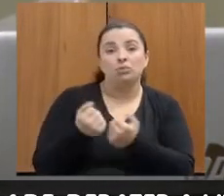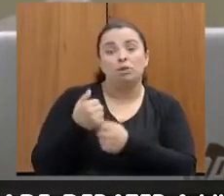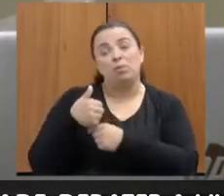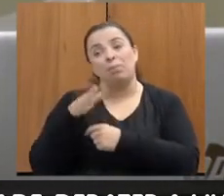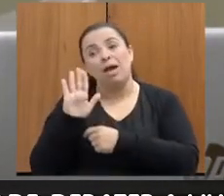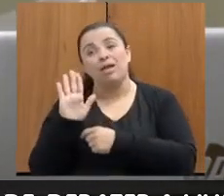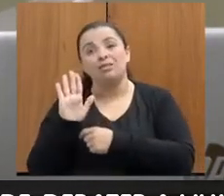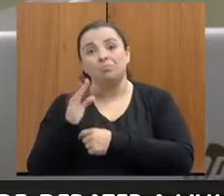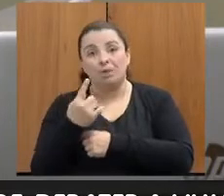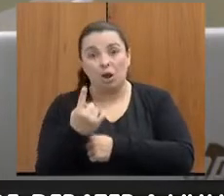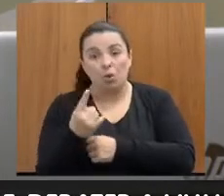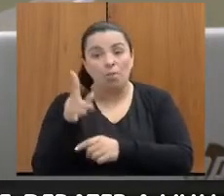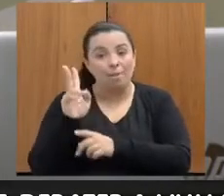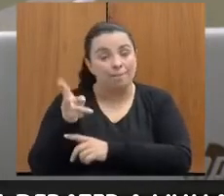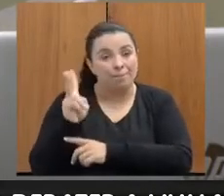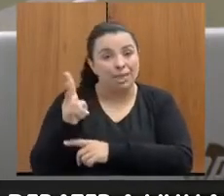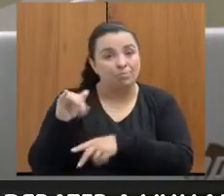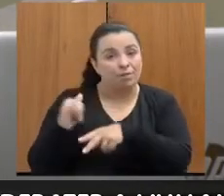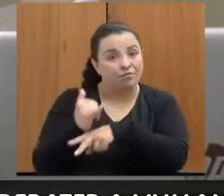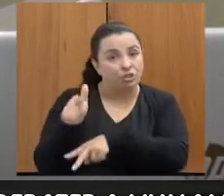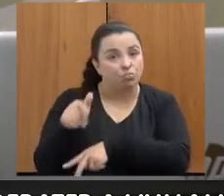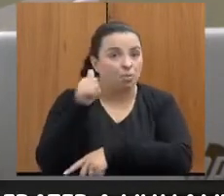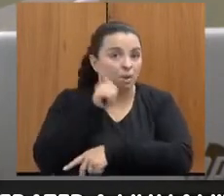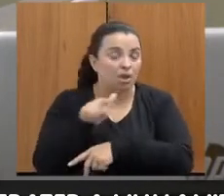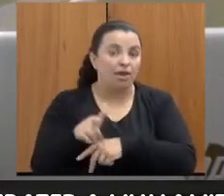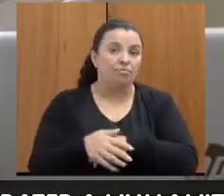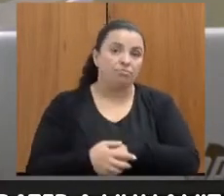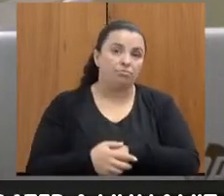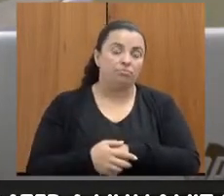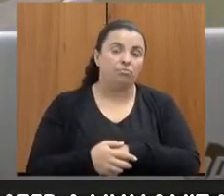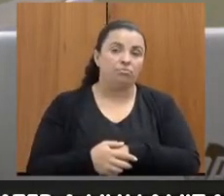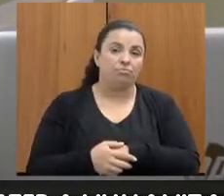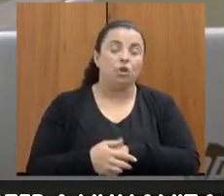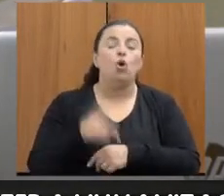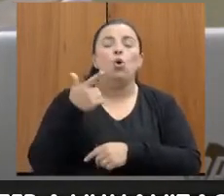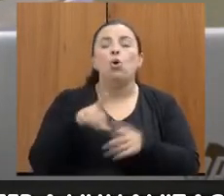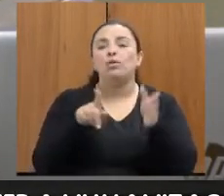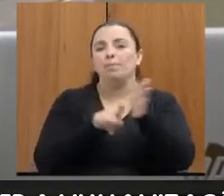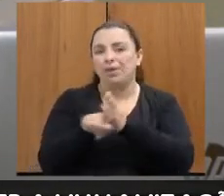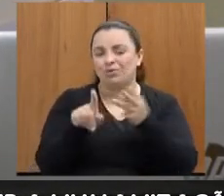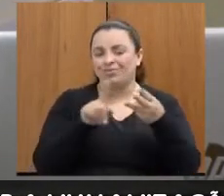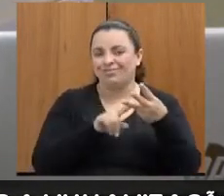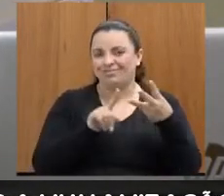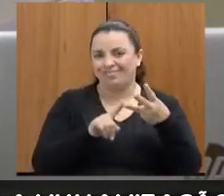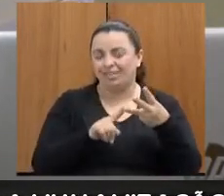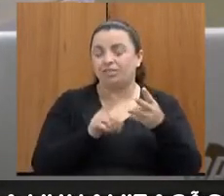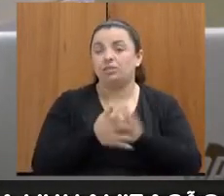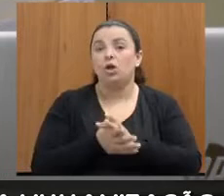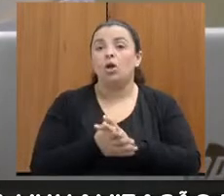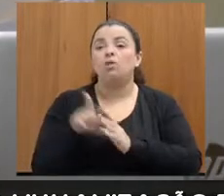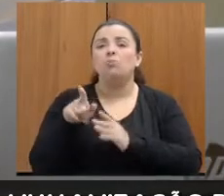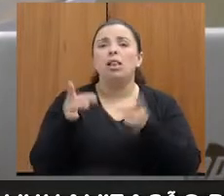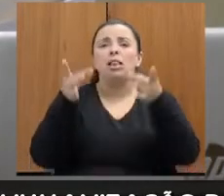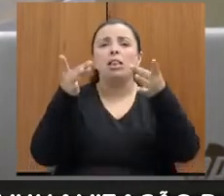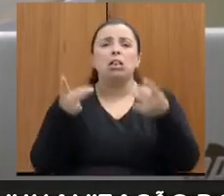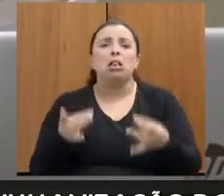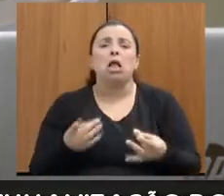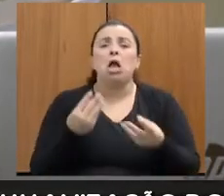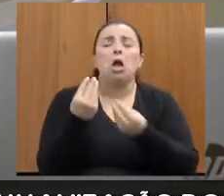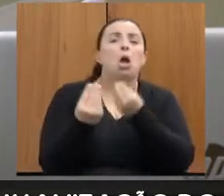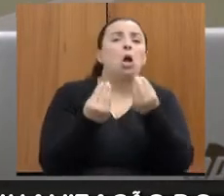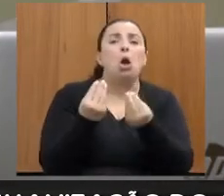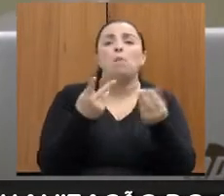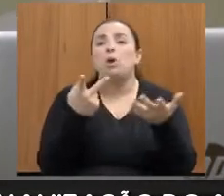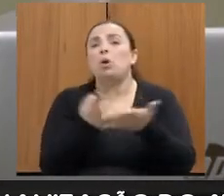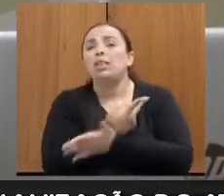Terceira. Eu gostaria que vocês pudessem descrever como serão realizados os atendimentos, como